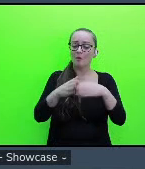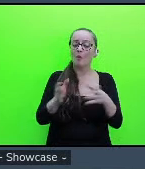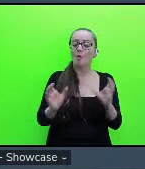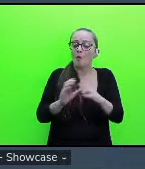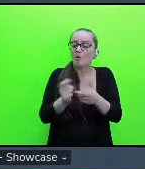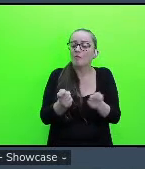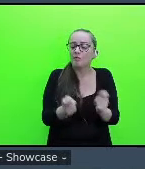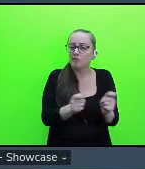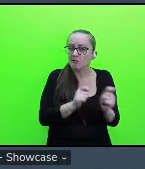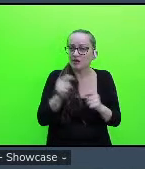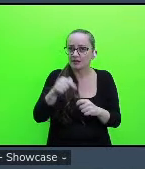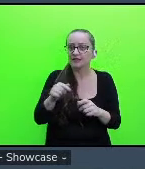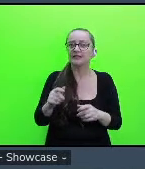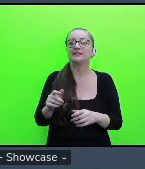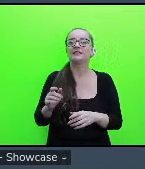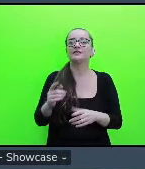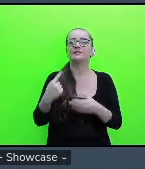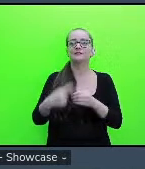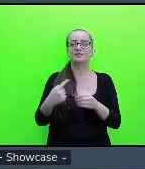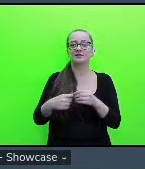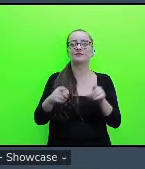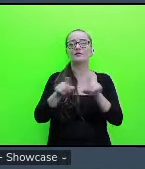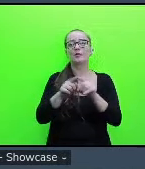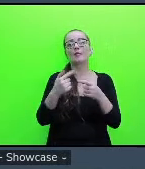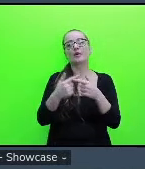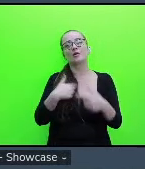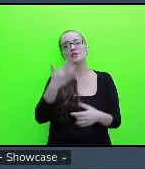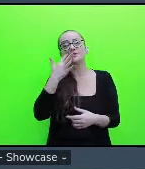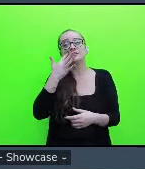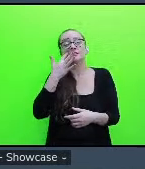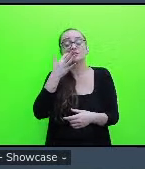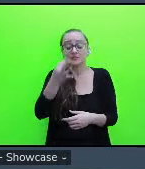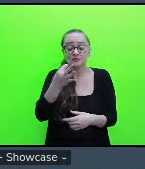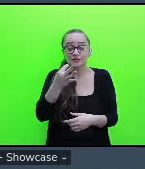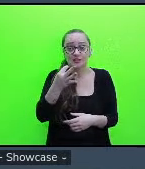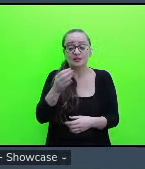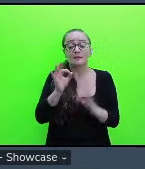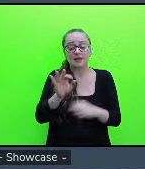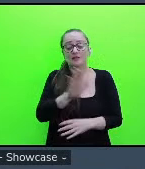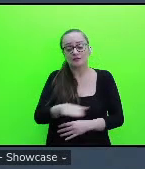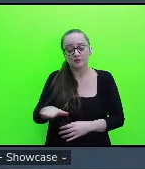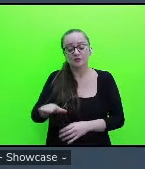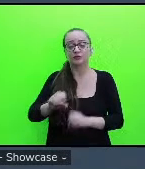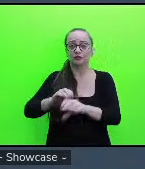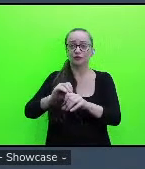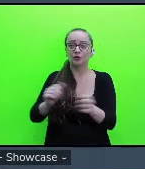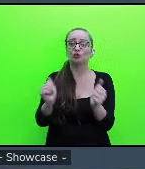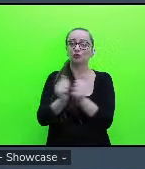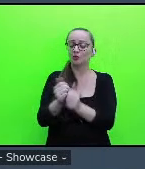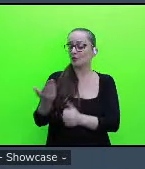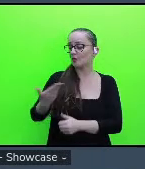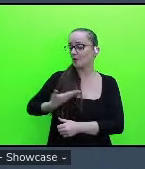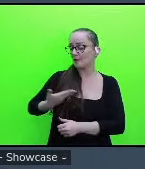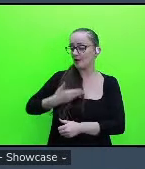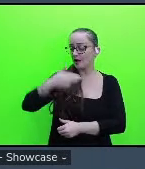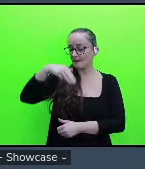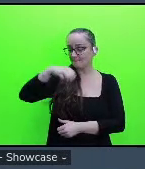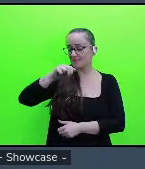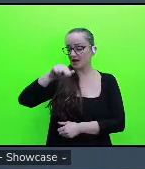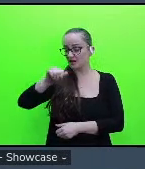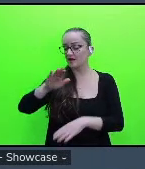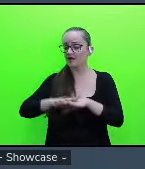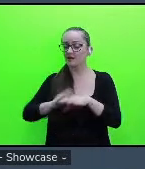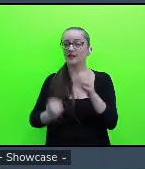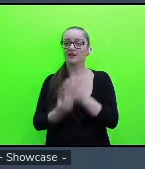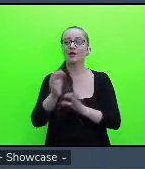e o fato de ter um grande interesse pela educação infantil onde junto com a minha amiga Mariana nós realizamos um projeto